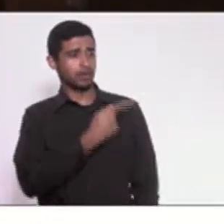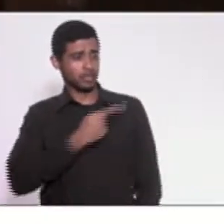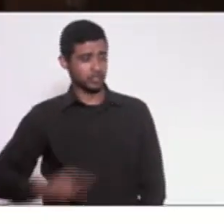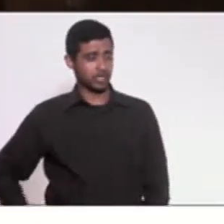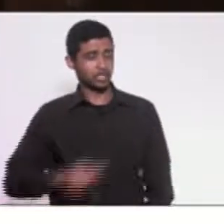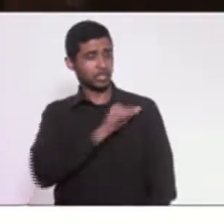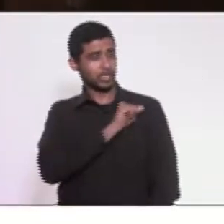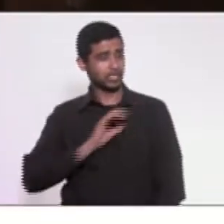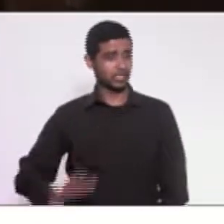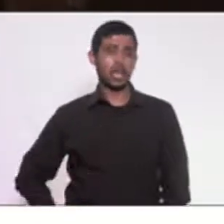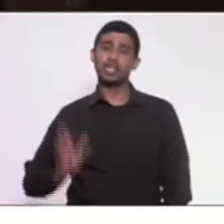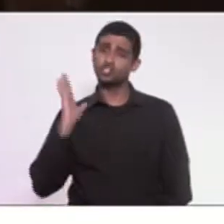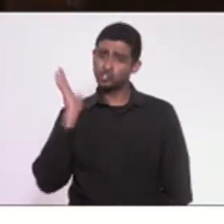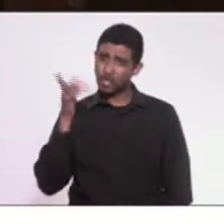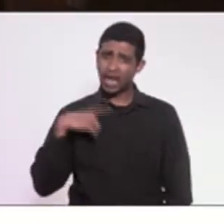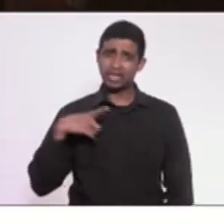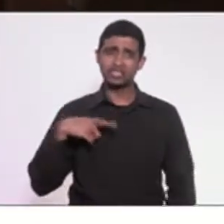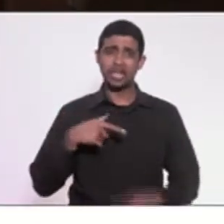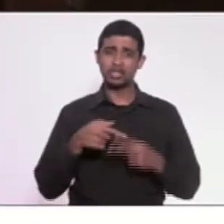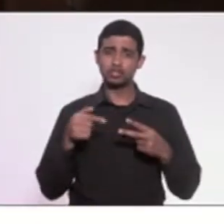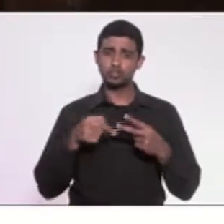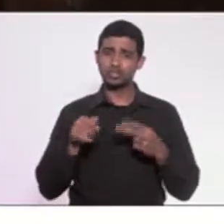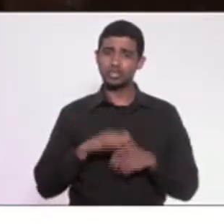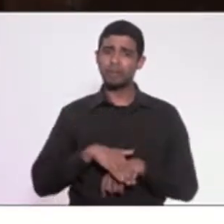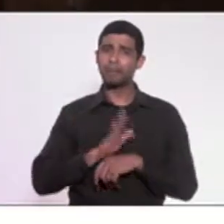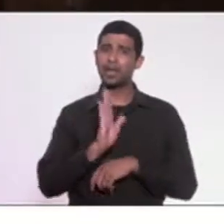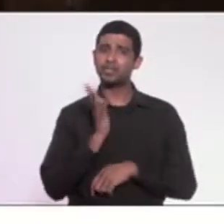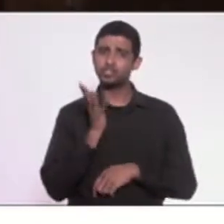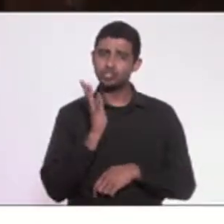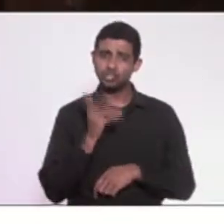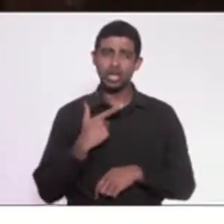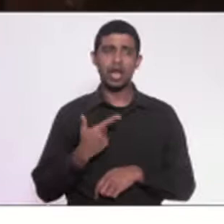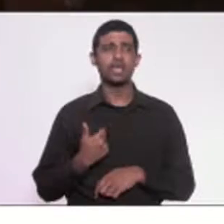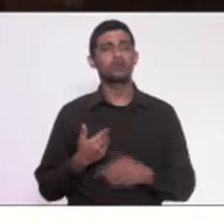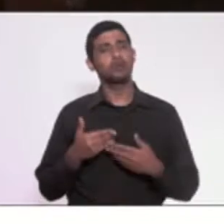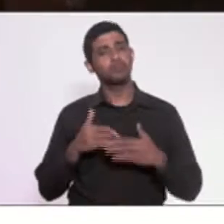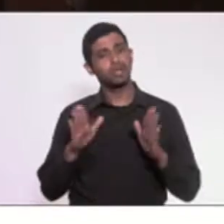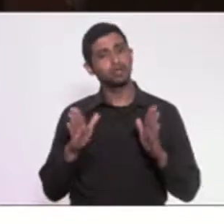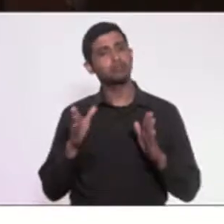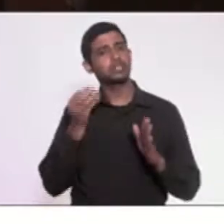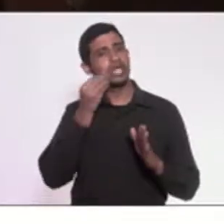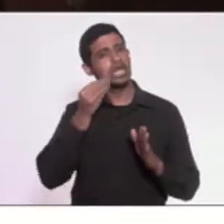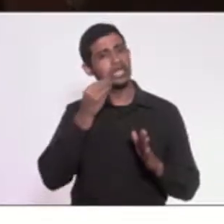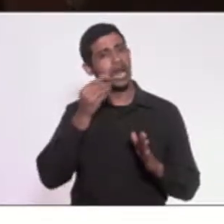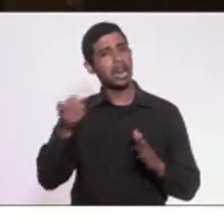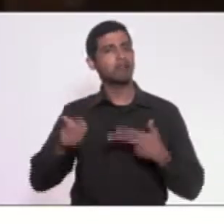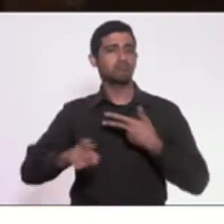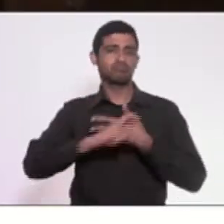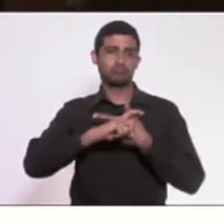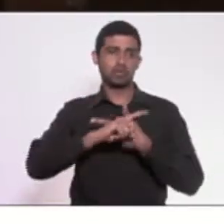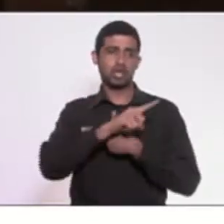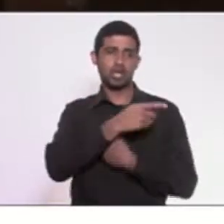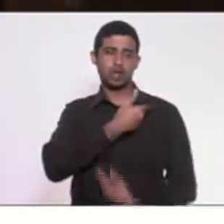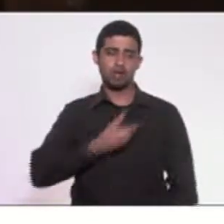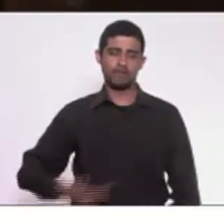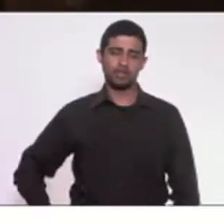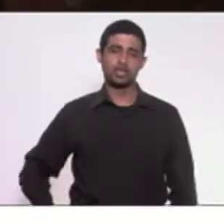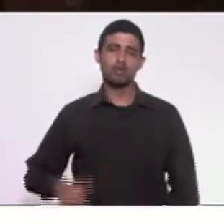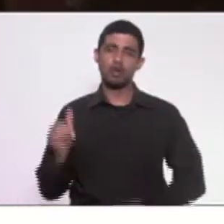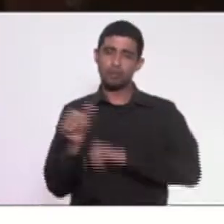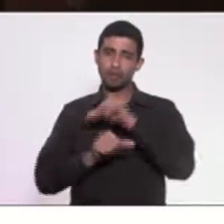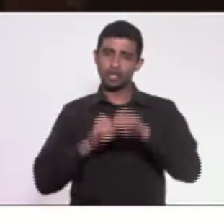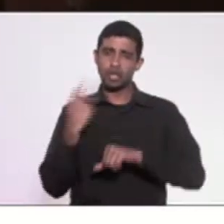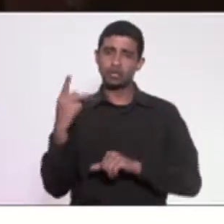já faz quase duas semanas, abriu interlocução com o Poder Executivo para que o governador revogue o seu decreto